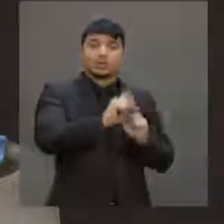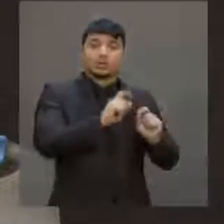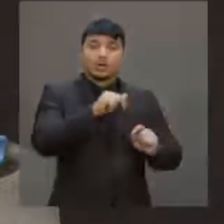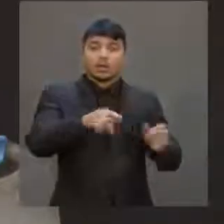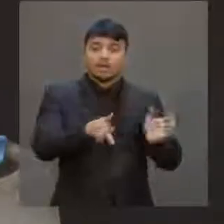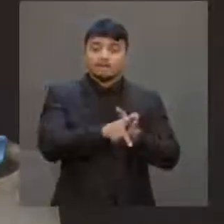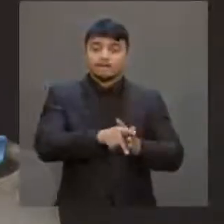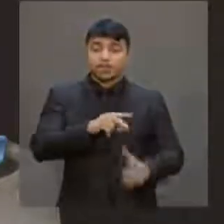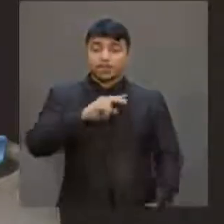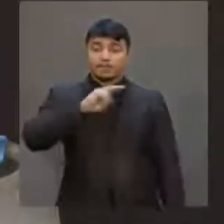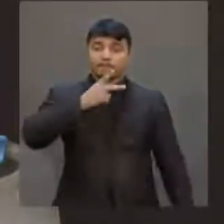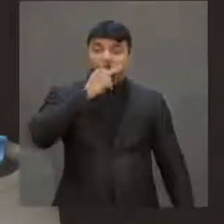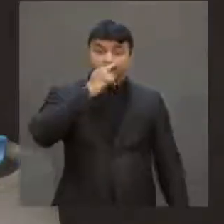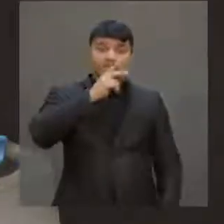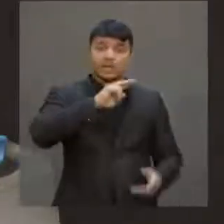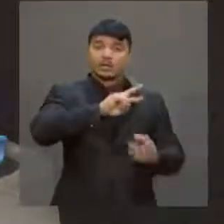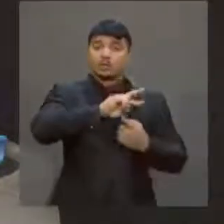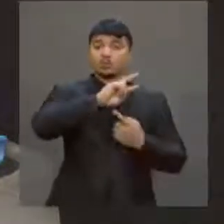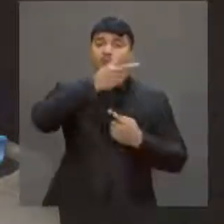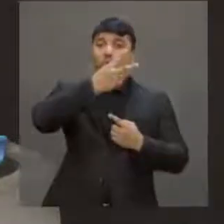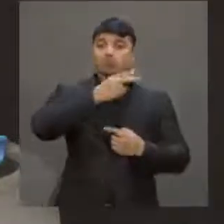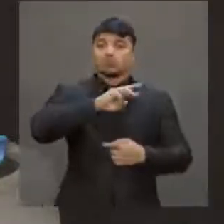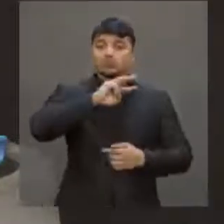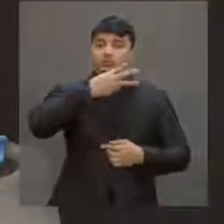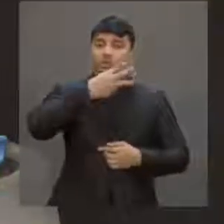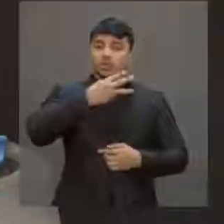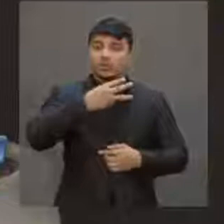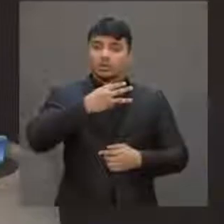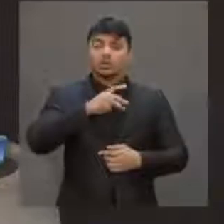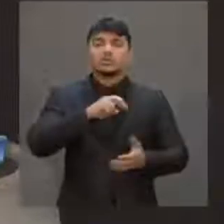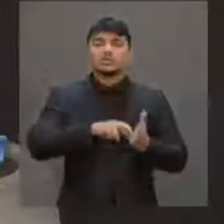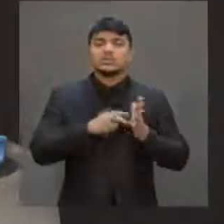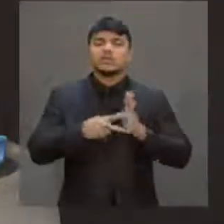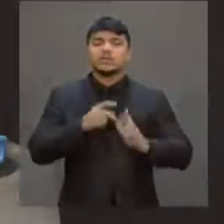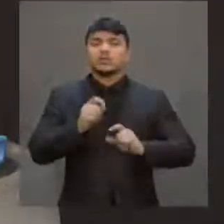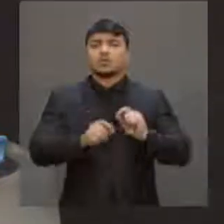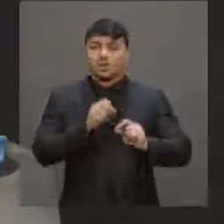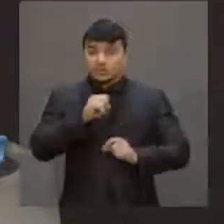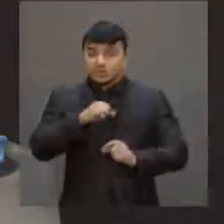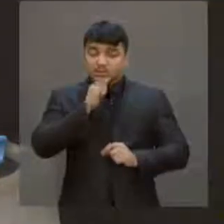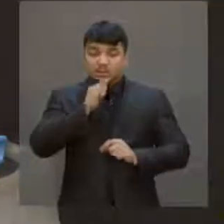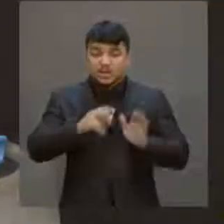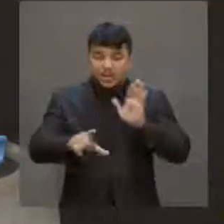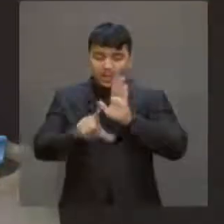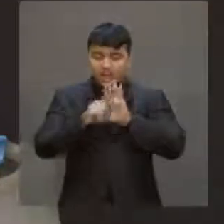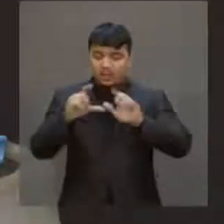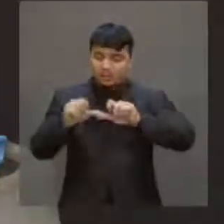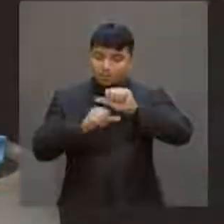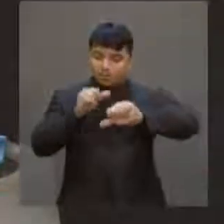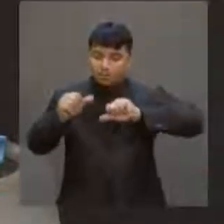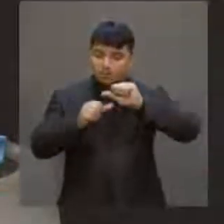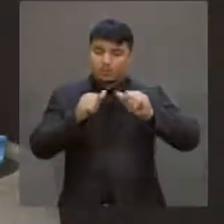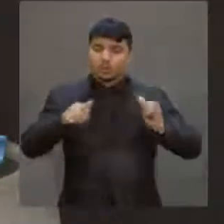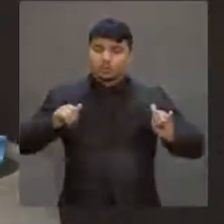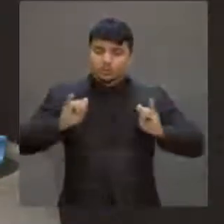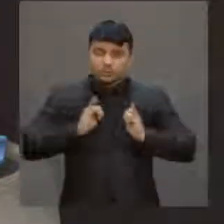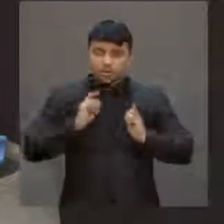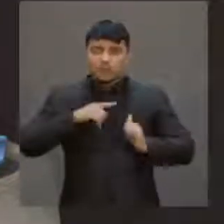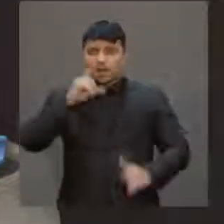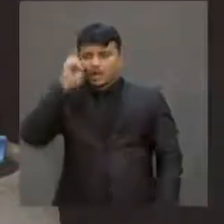duas a três vezes maior do que a arrecadação própria. Isso quer dizer que com a reforma da Previdência, com maiores dificuldades